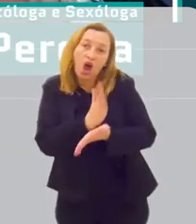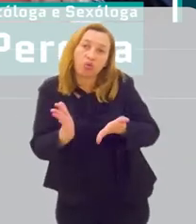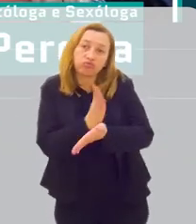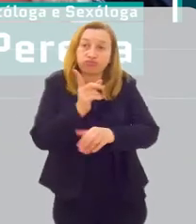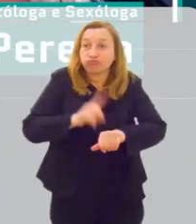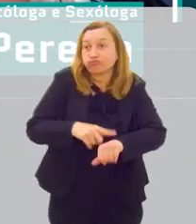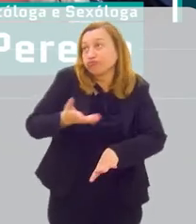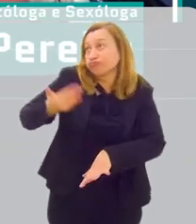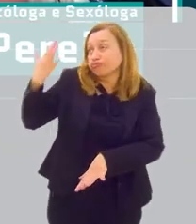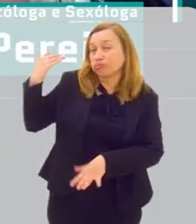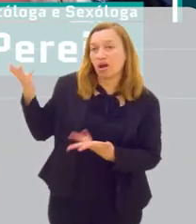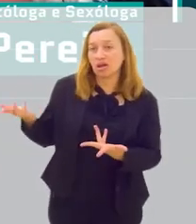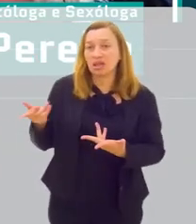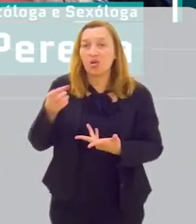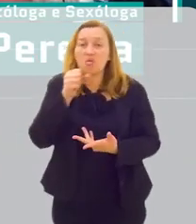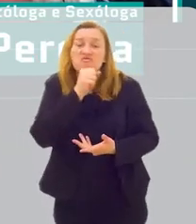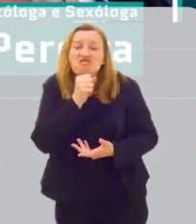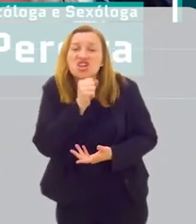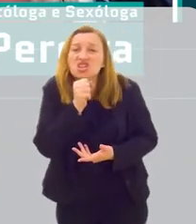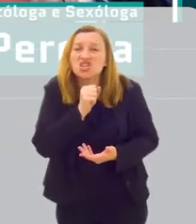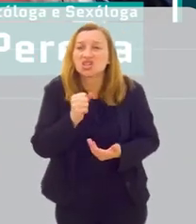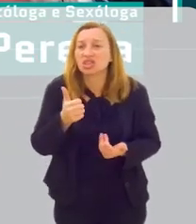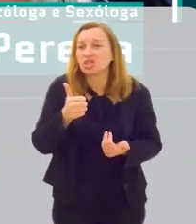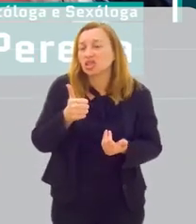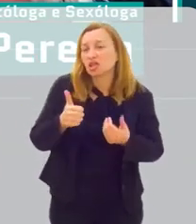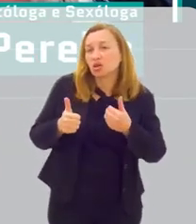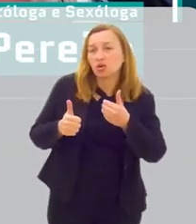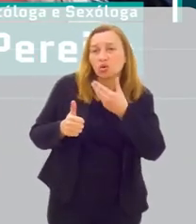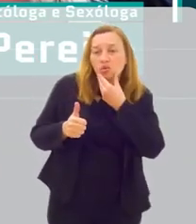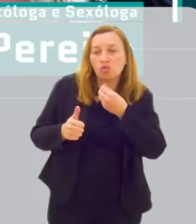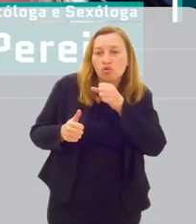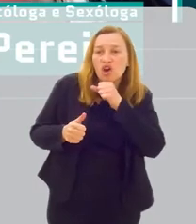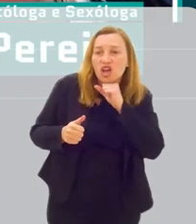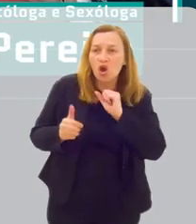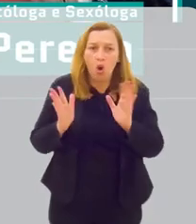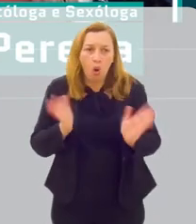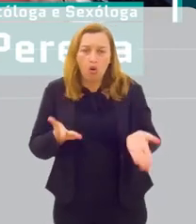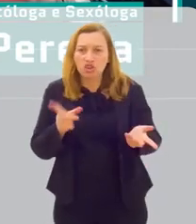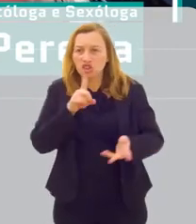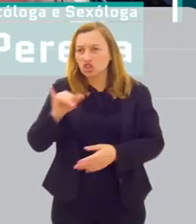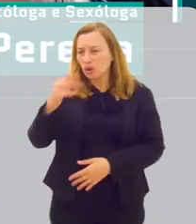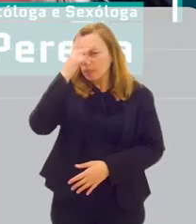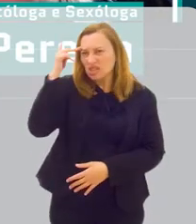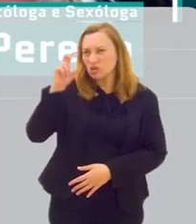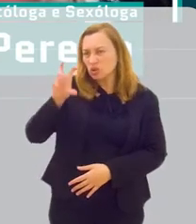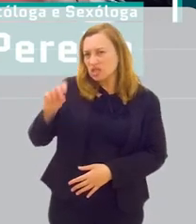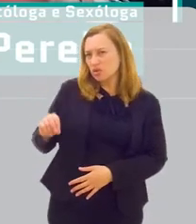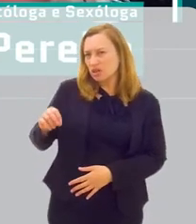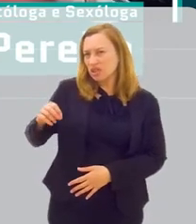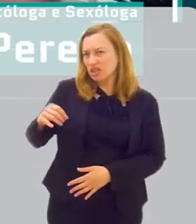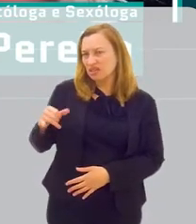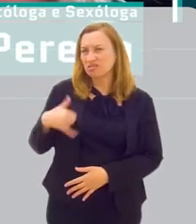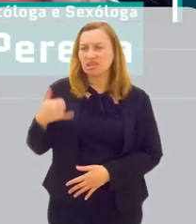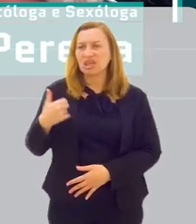Há algum tempo atrás, era um senhorzinho, uma senhorinha. Hoje em dia, não. Hoje em uma pessoa com 50 anos é extremamente